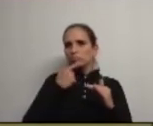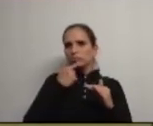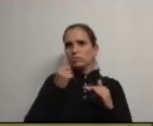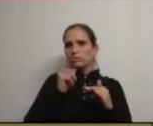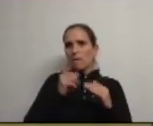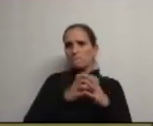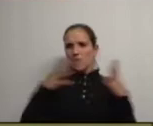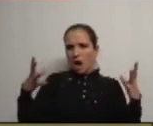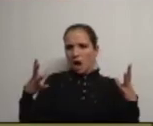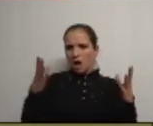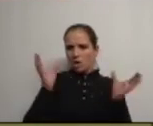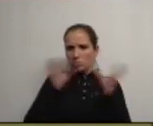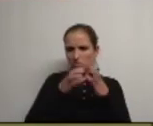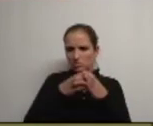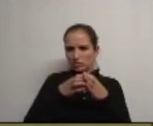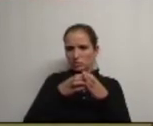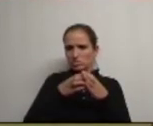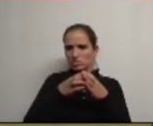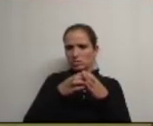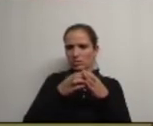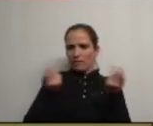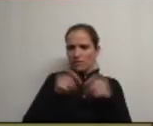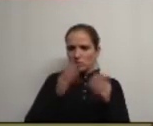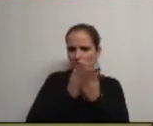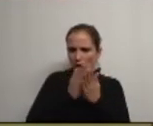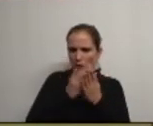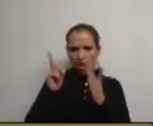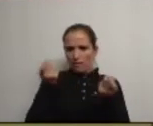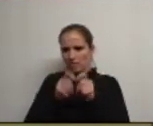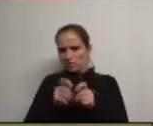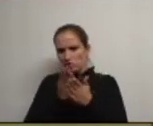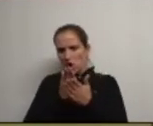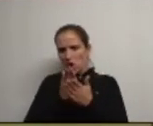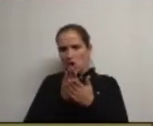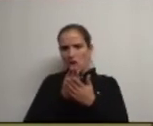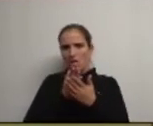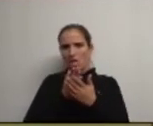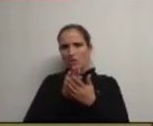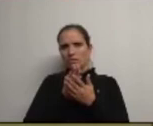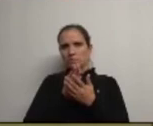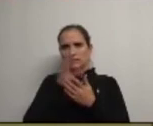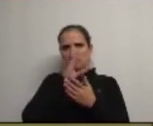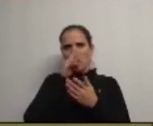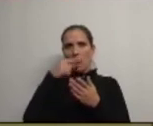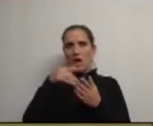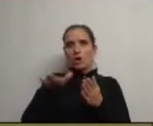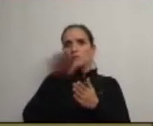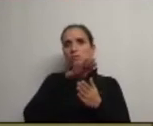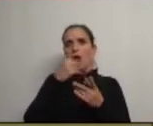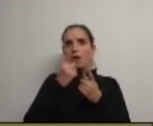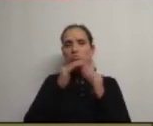mega agrupamentos mantém tudo fecha escolas não fecha escolas se há sítio onde tem havido